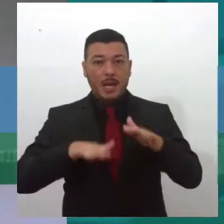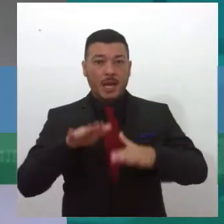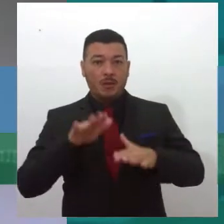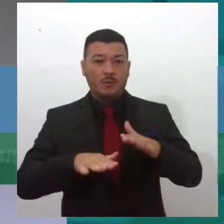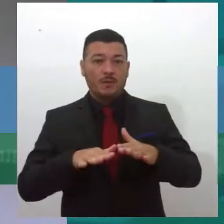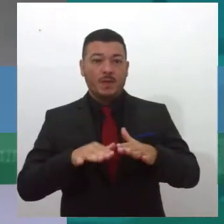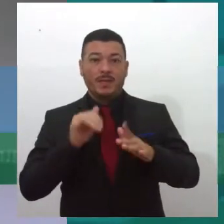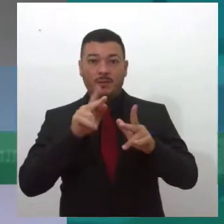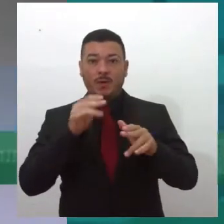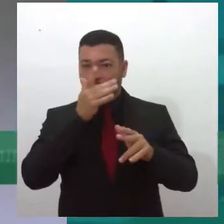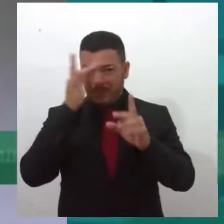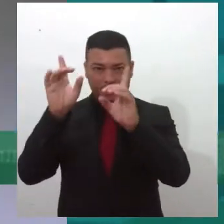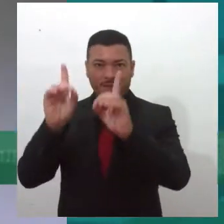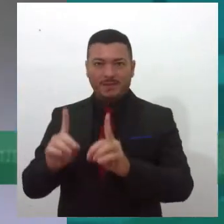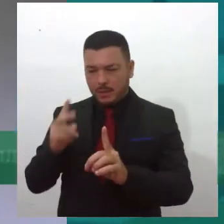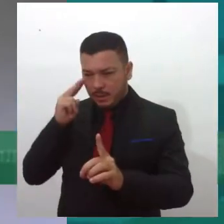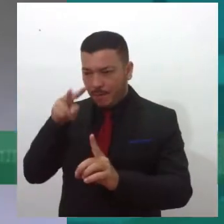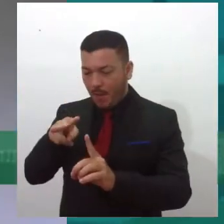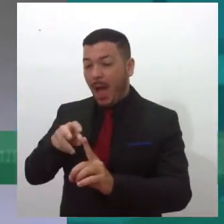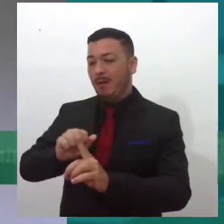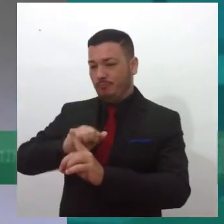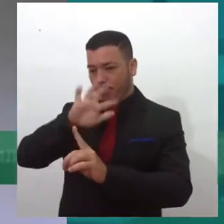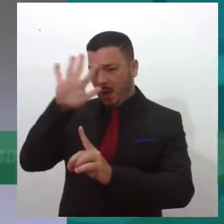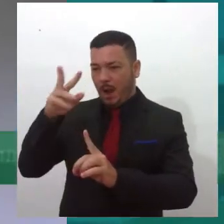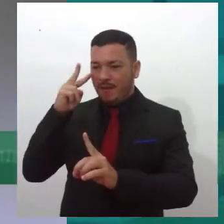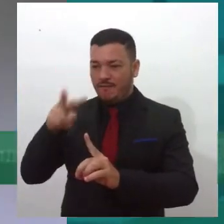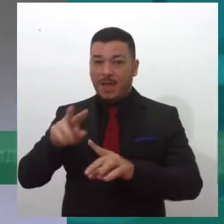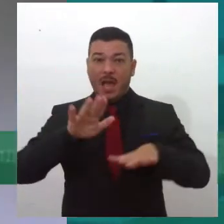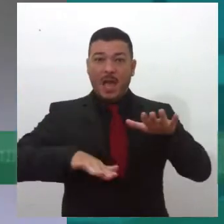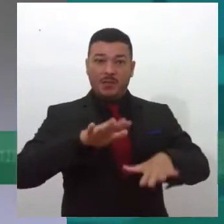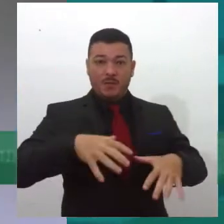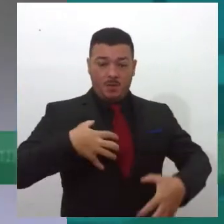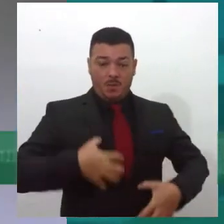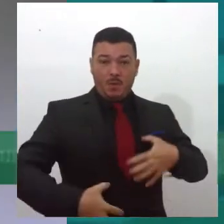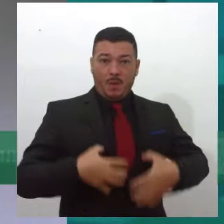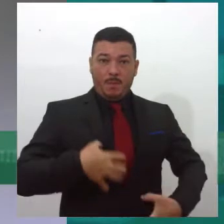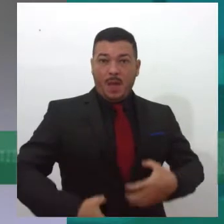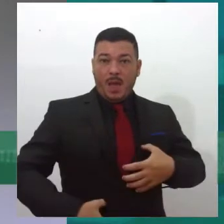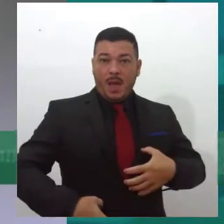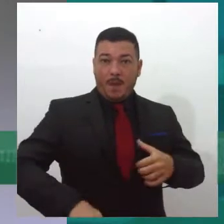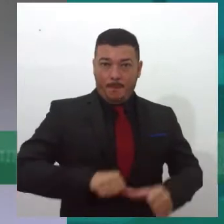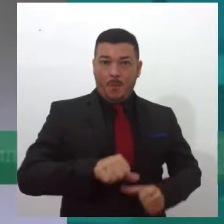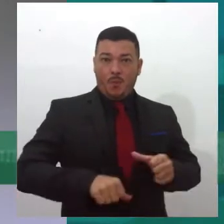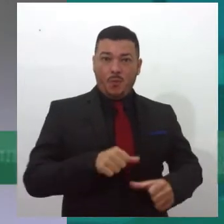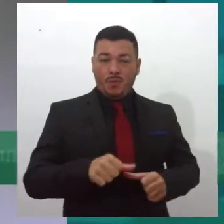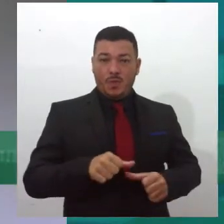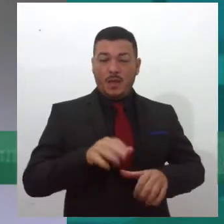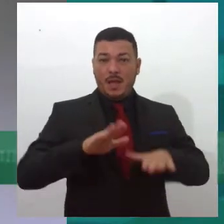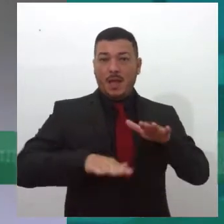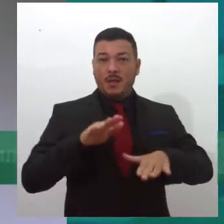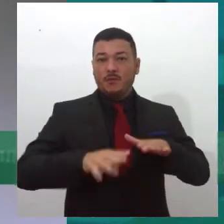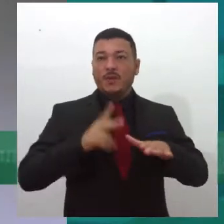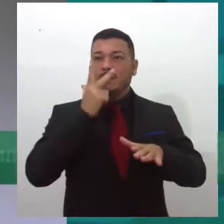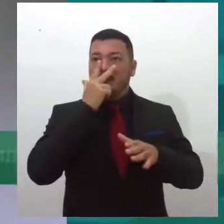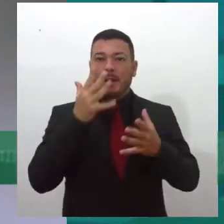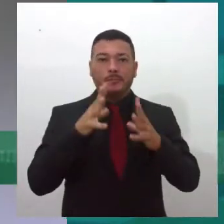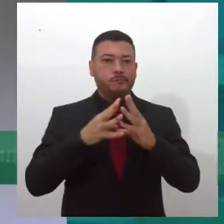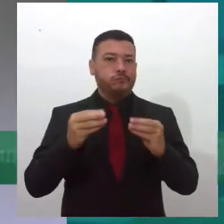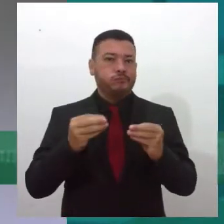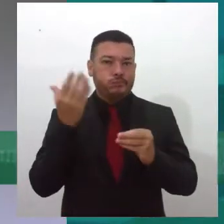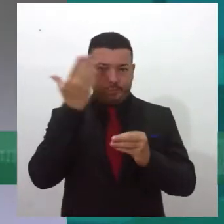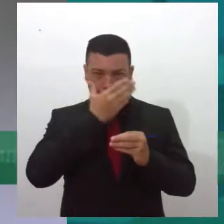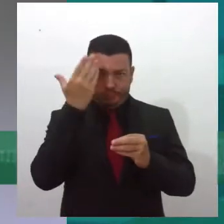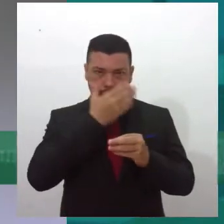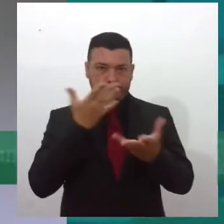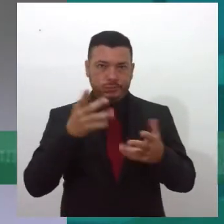com as pessoas com deficiência, né? O transplantado, ele tem o que a Organização Mundial de Saúde classifica como, algumas vezes,